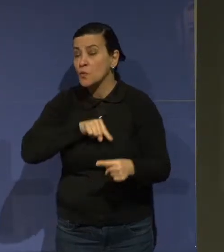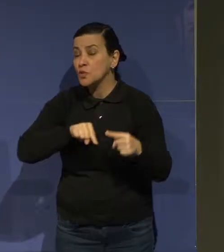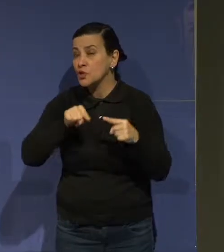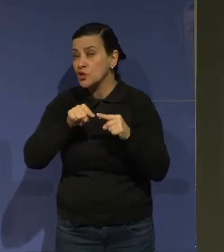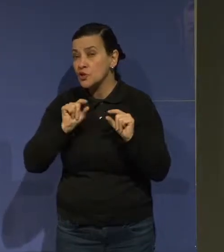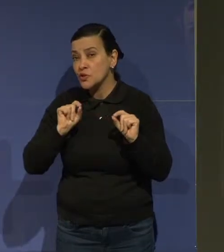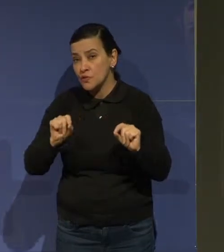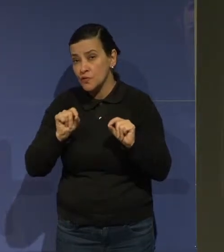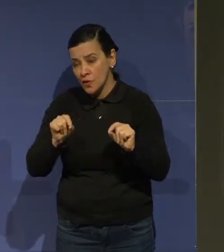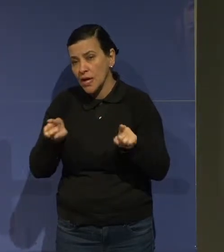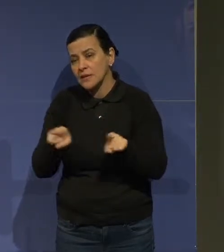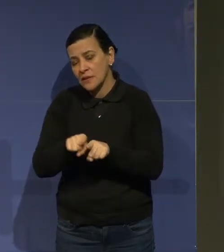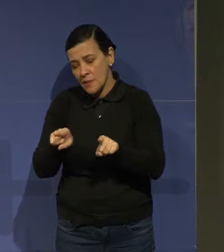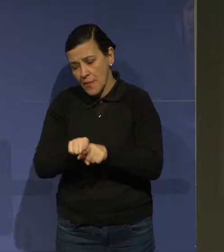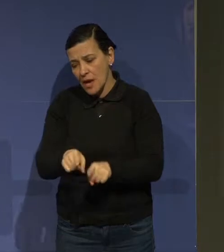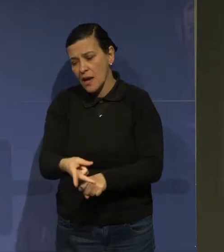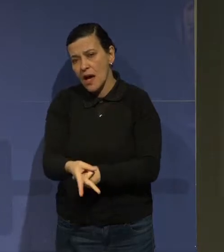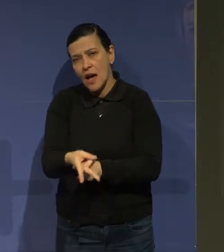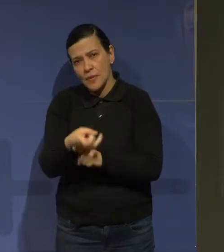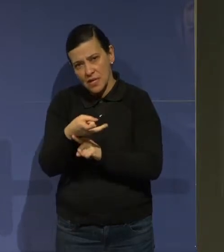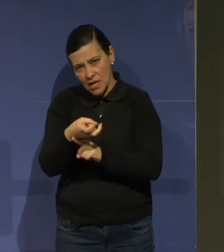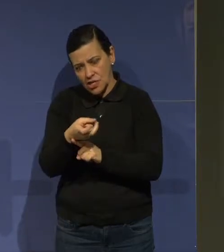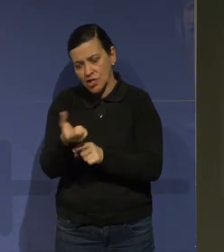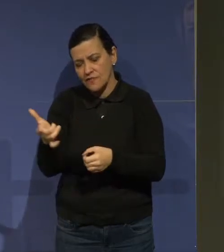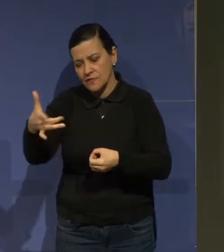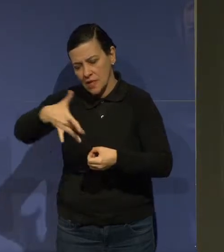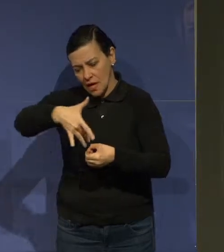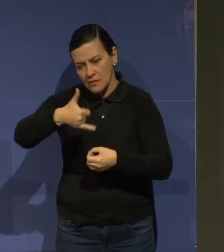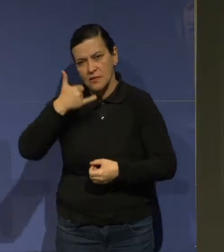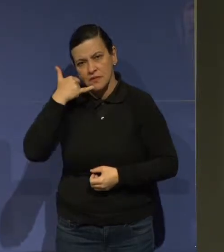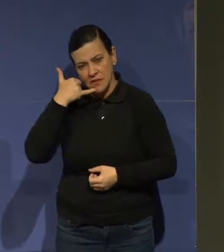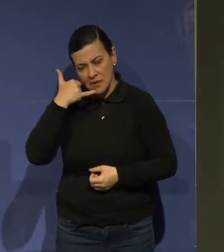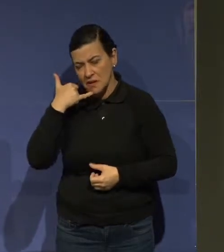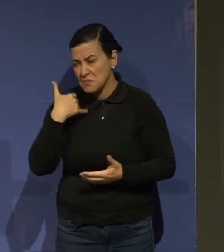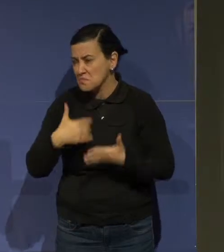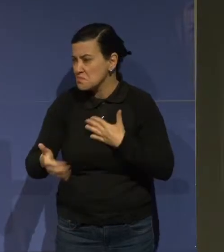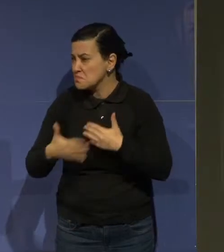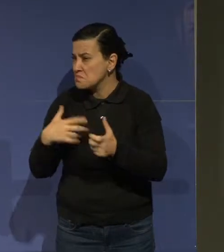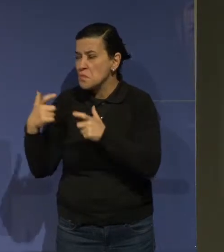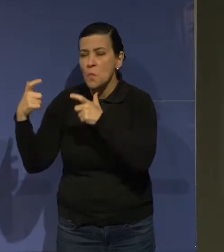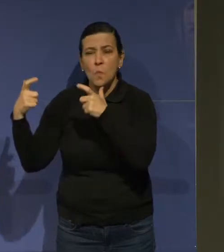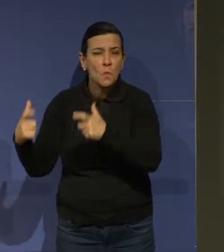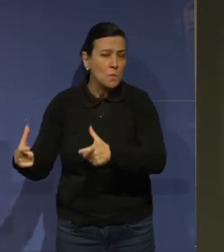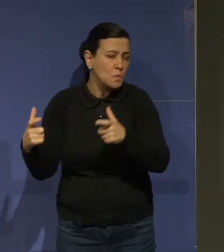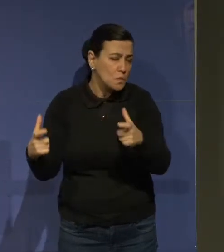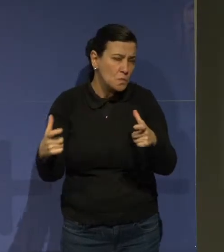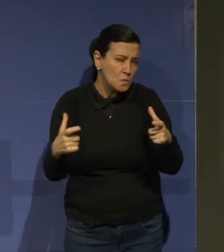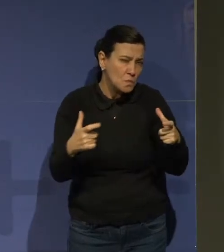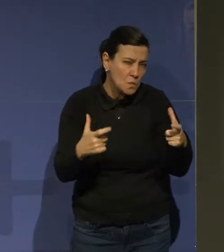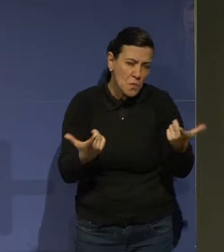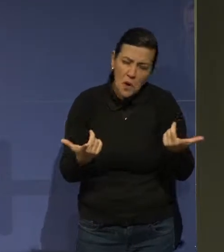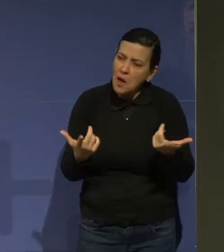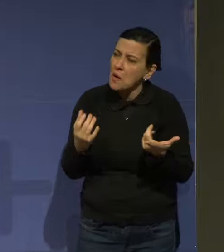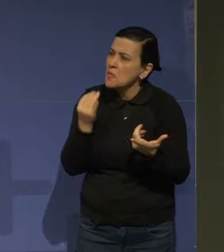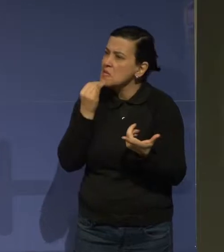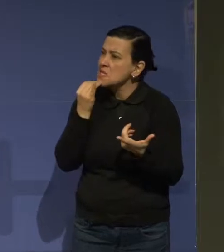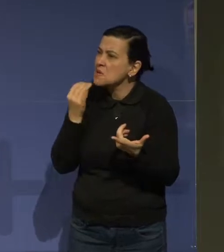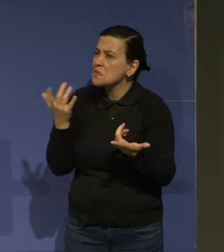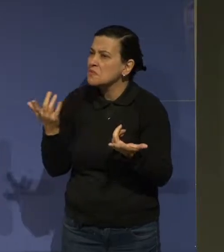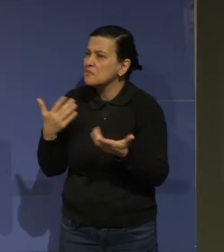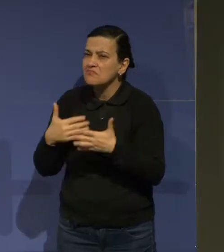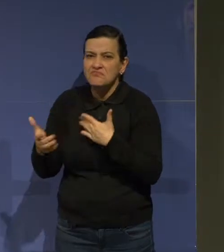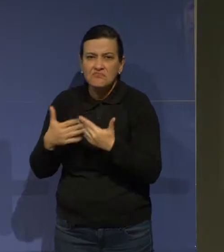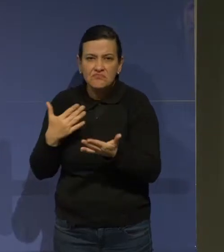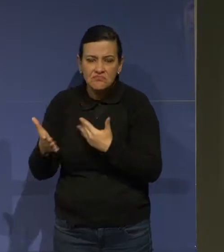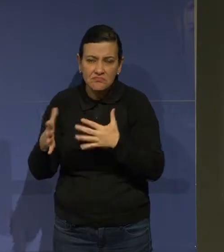pelo aplicativo no celular, você vai em qualquer balcão da